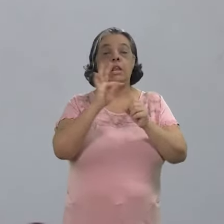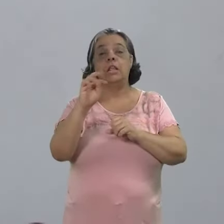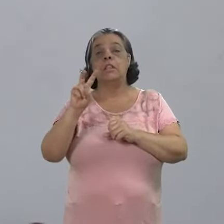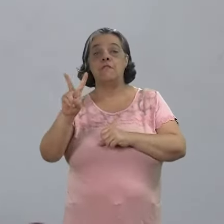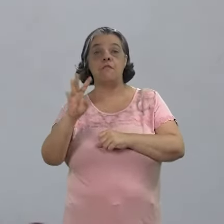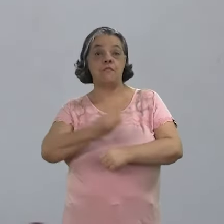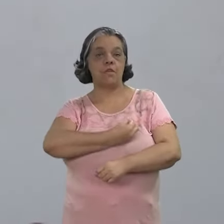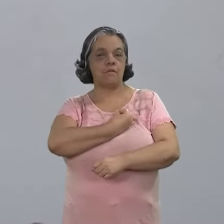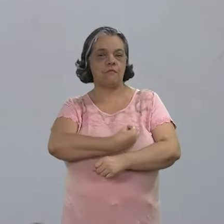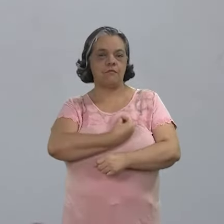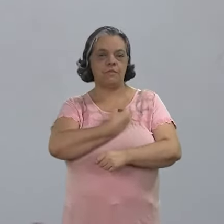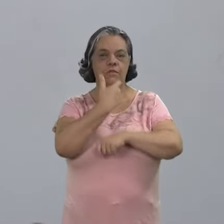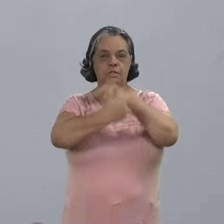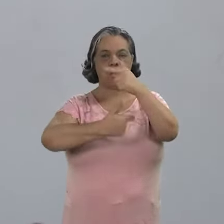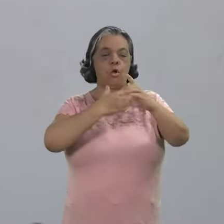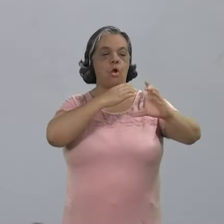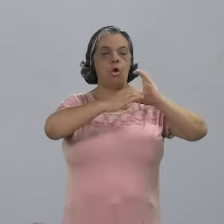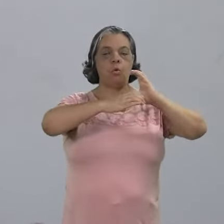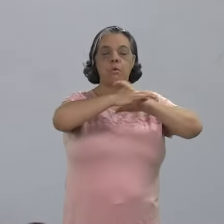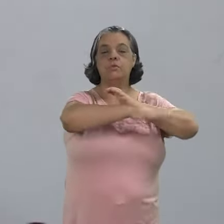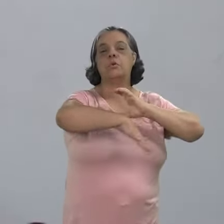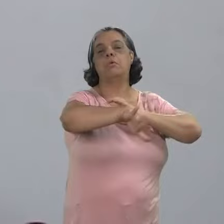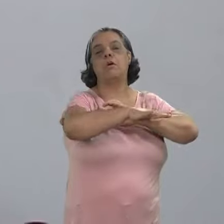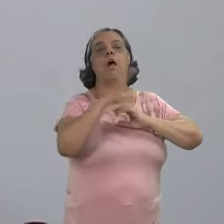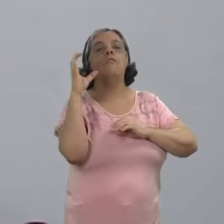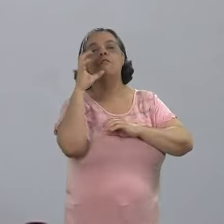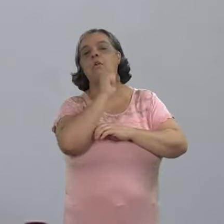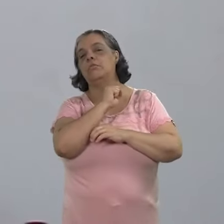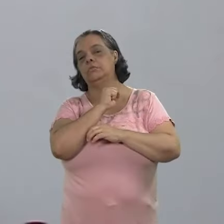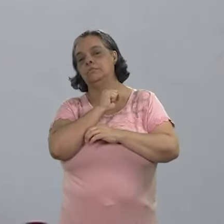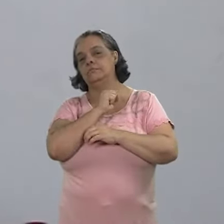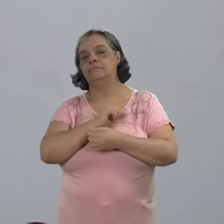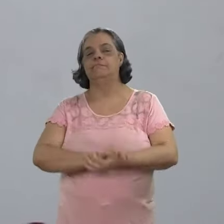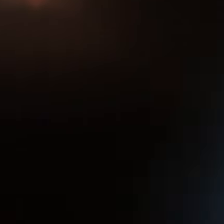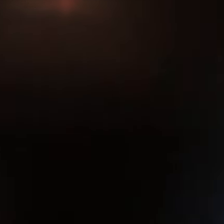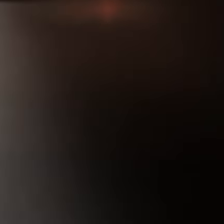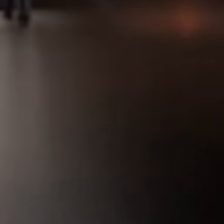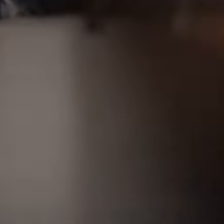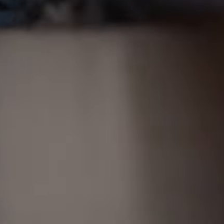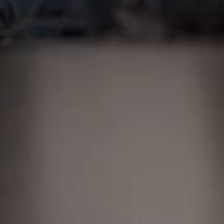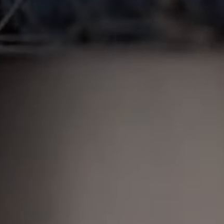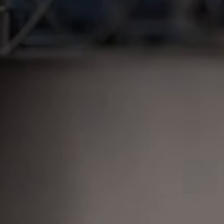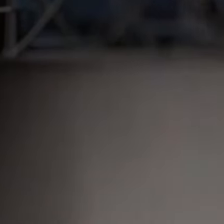Viva e a atuação com comunicação popular. A gente volta daqui a pouco.